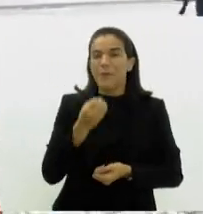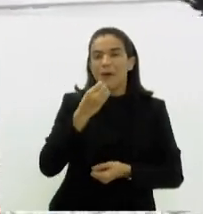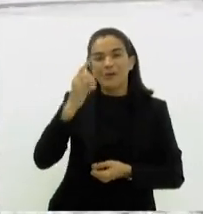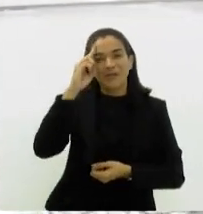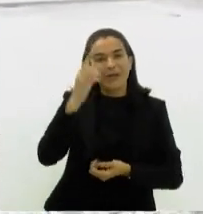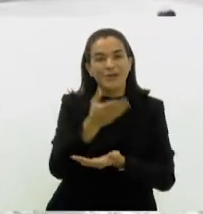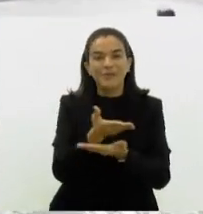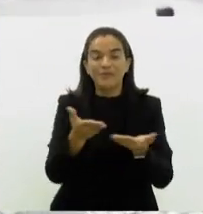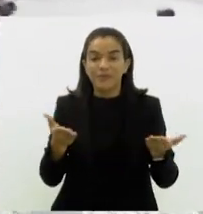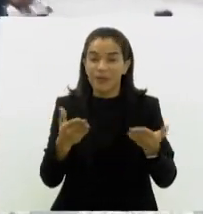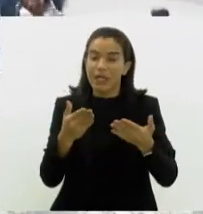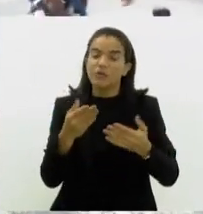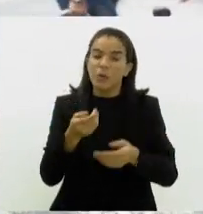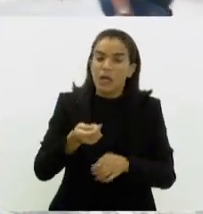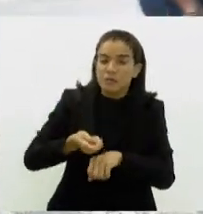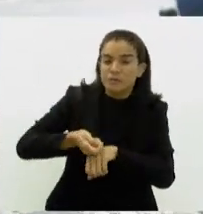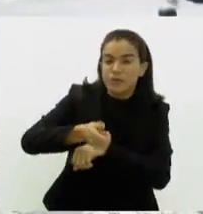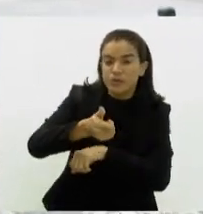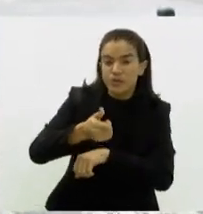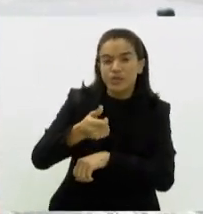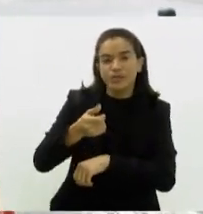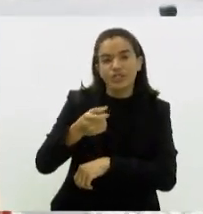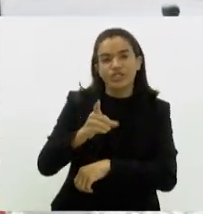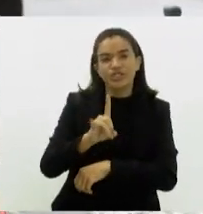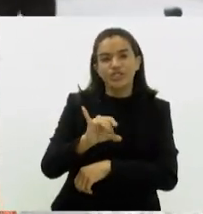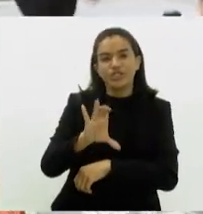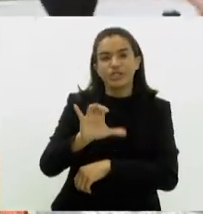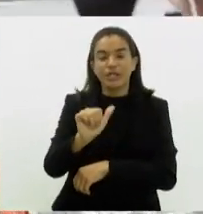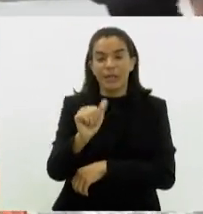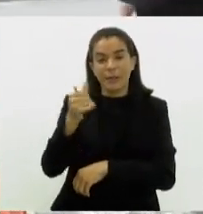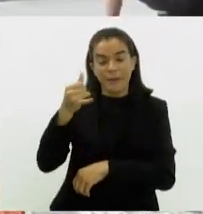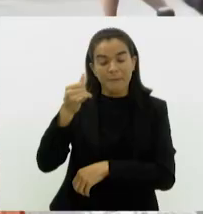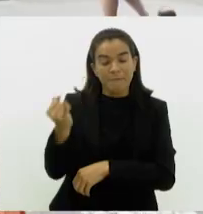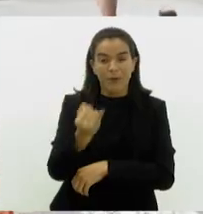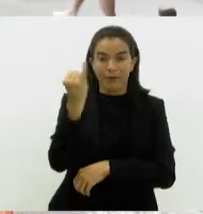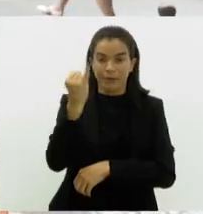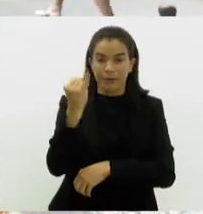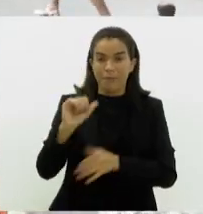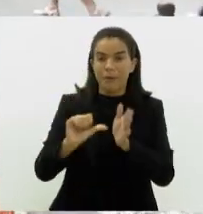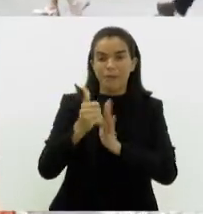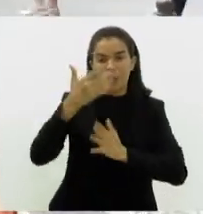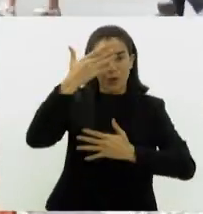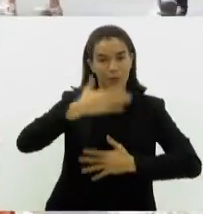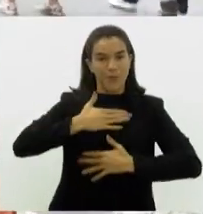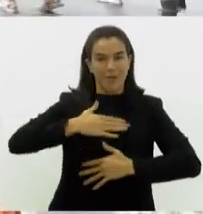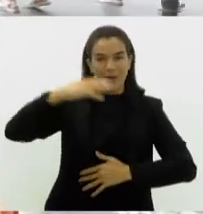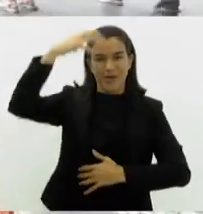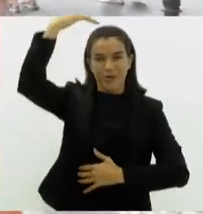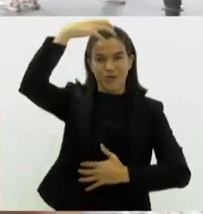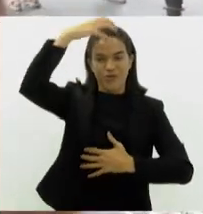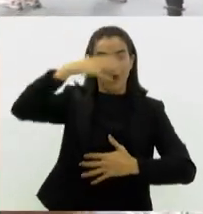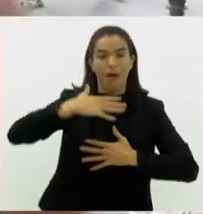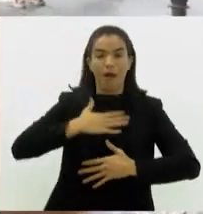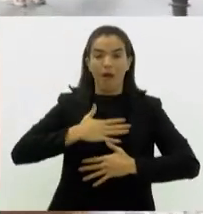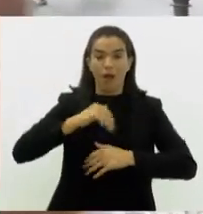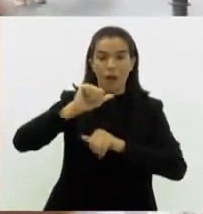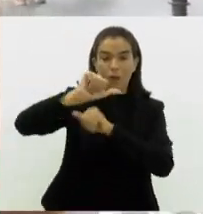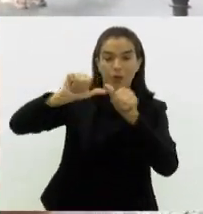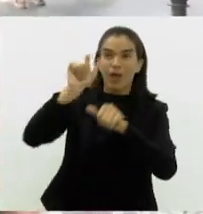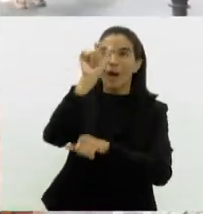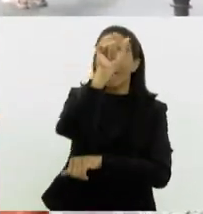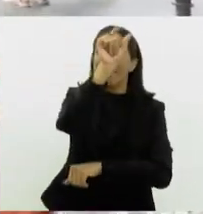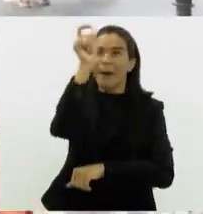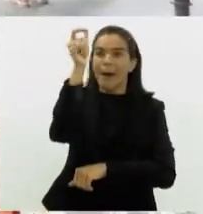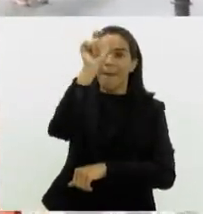Algumas dicas importantes que a gente pode fazer em casa para evitar os acidentes. Primeira coisa é, vai tomar um banho no chuveiro elétrico? Quando for mudar o seletor de